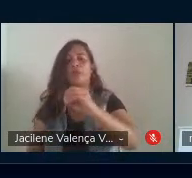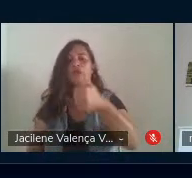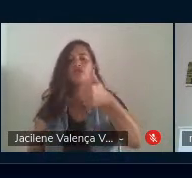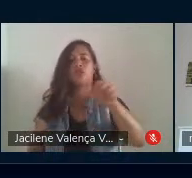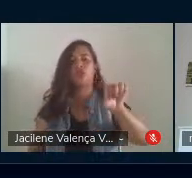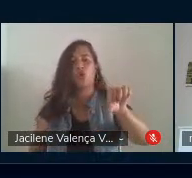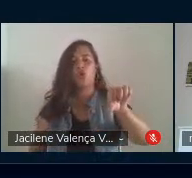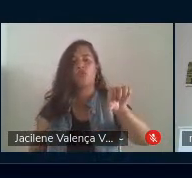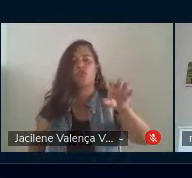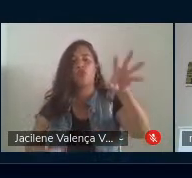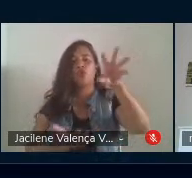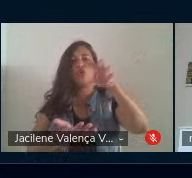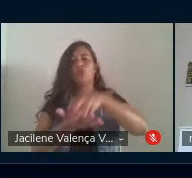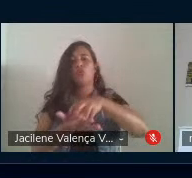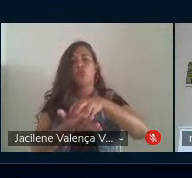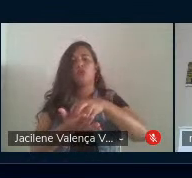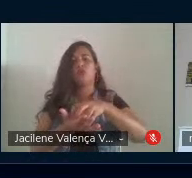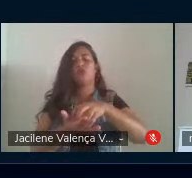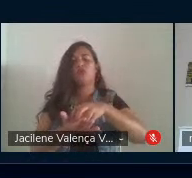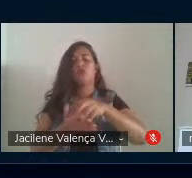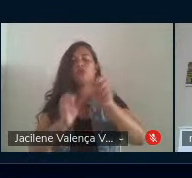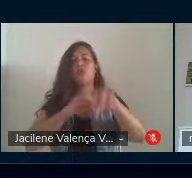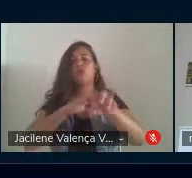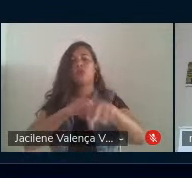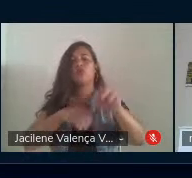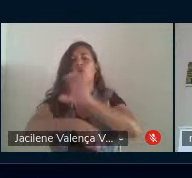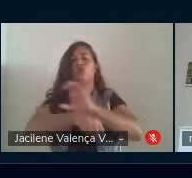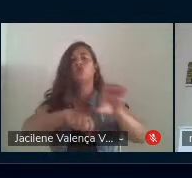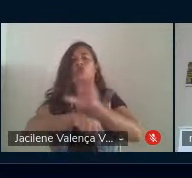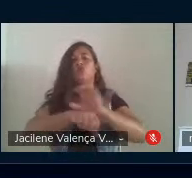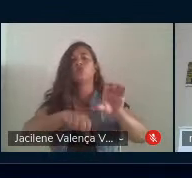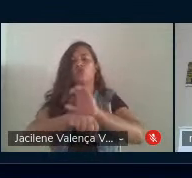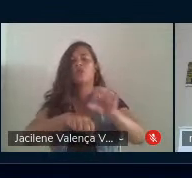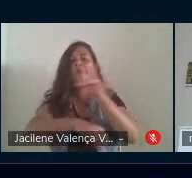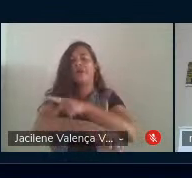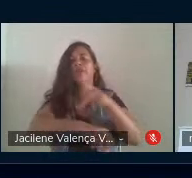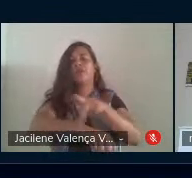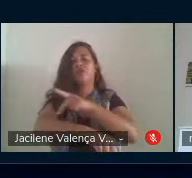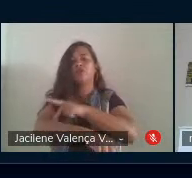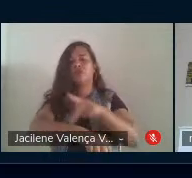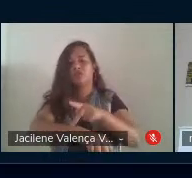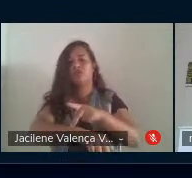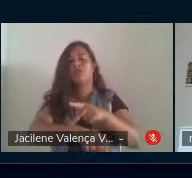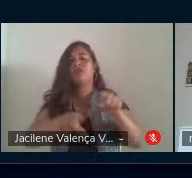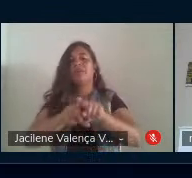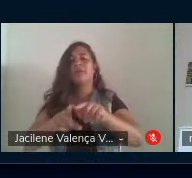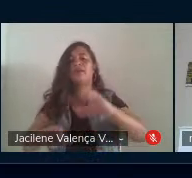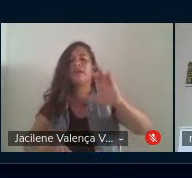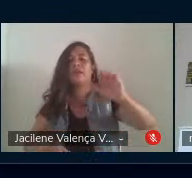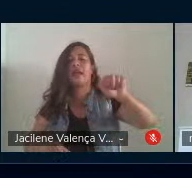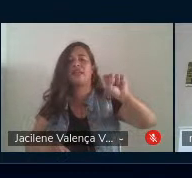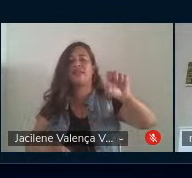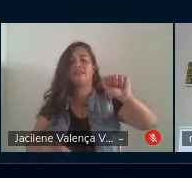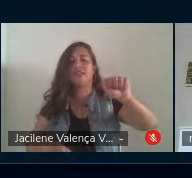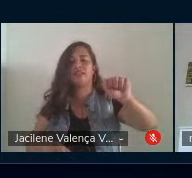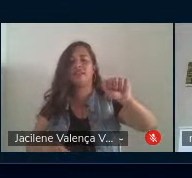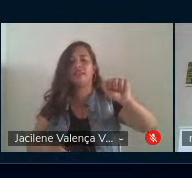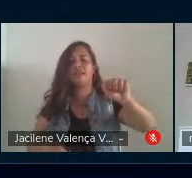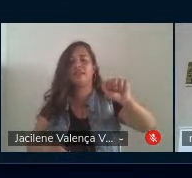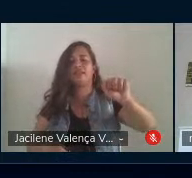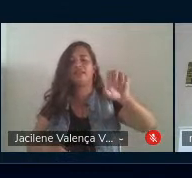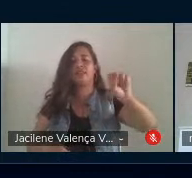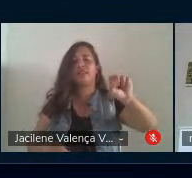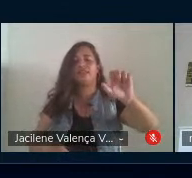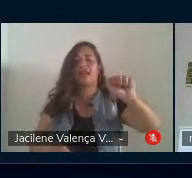o Núcleo de Educação Popular do Custo de Pedagogia da UES e a Casa do Saber Emaús. Então, na Casa do Saber Emaús, tem